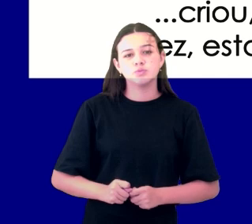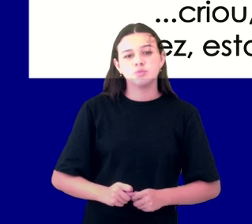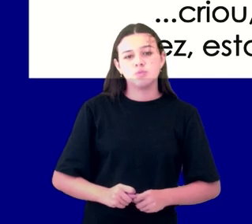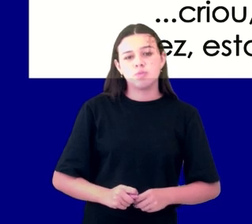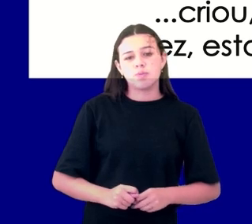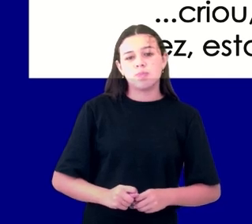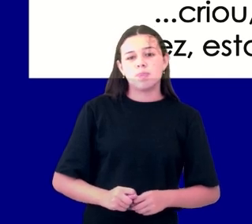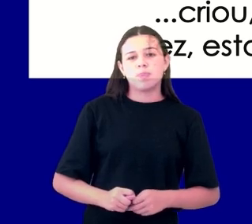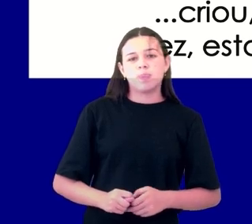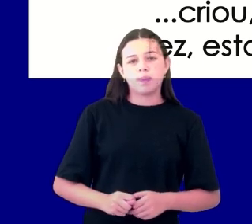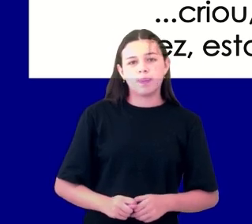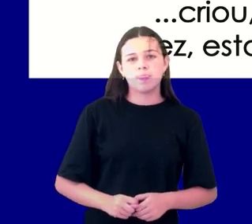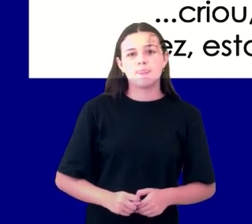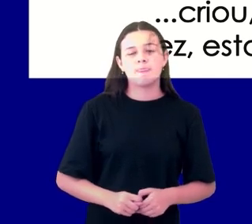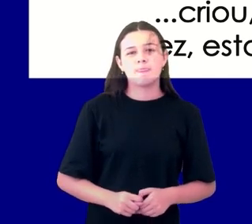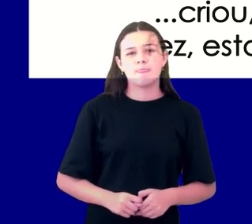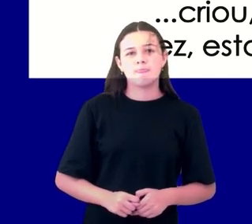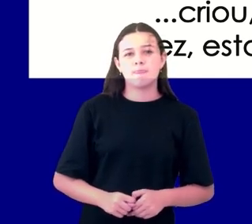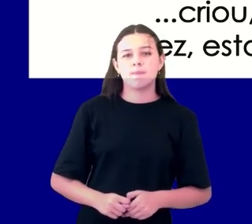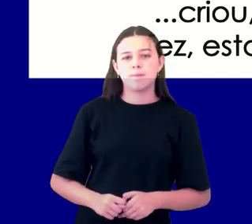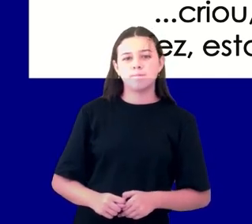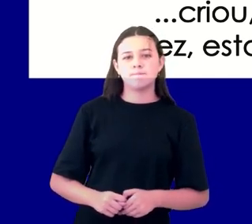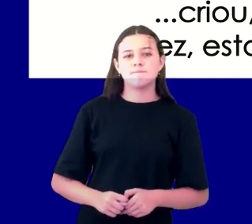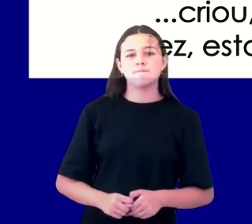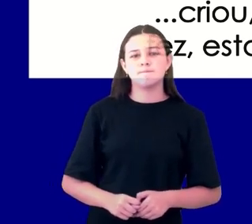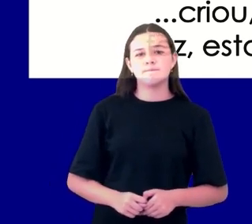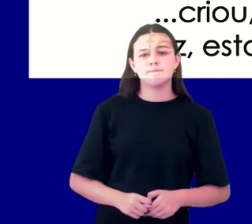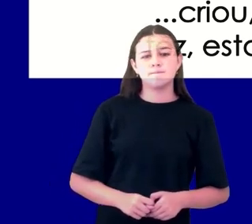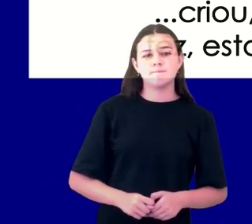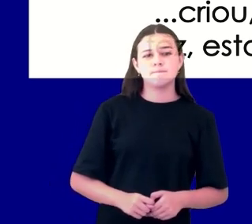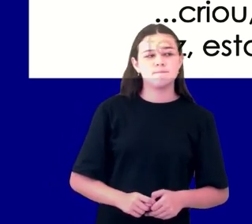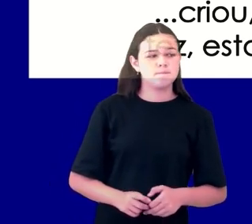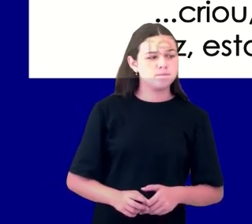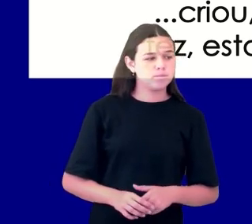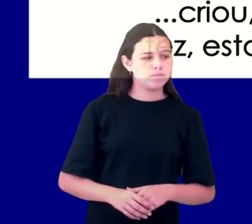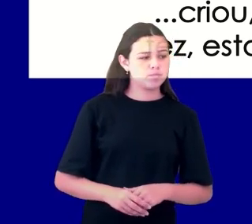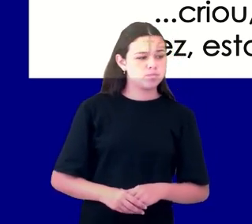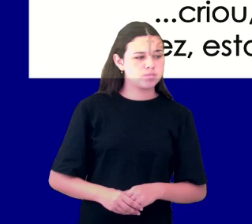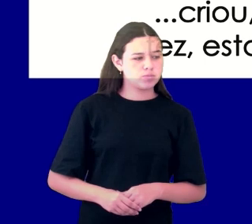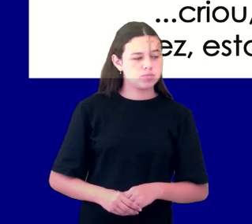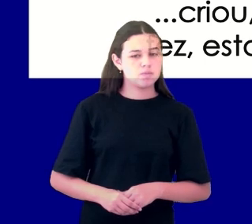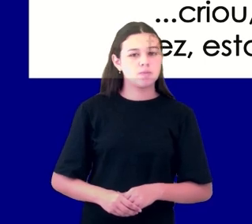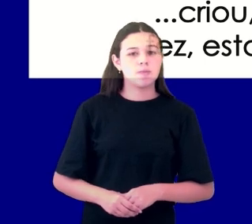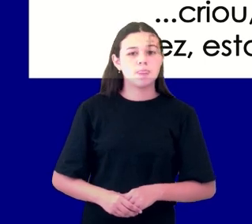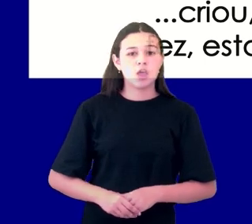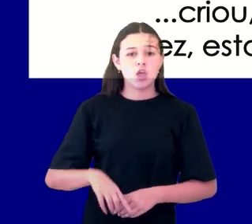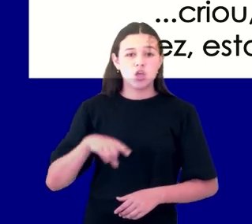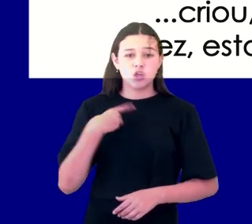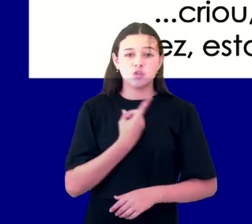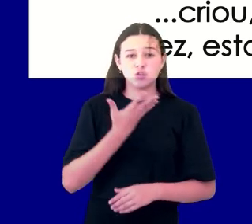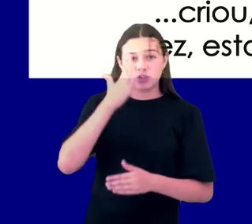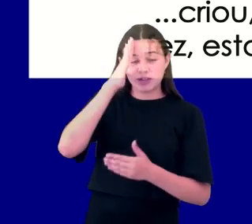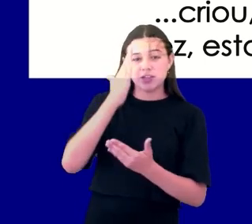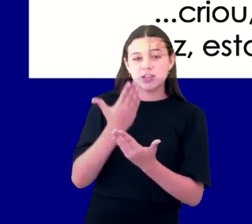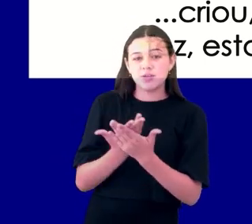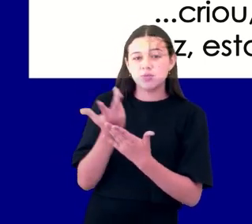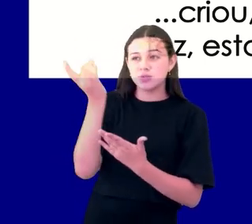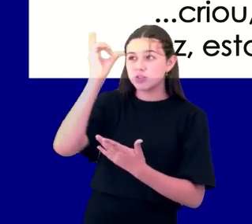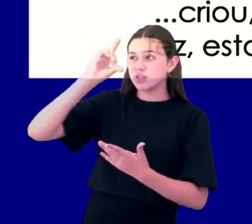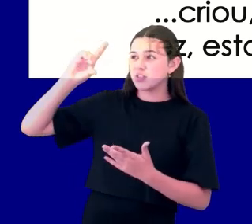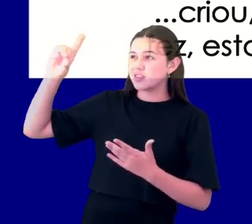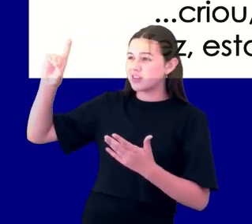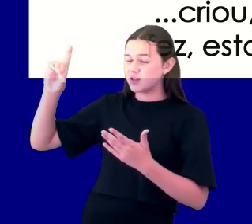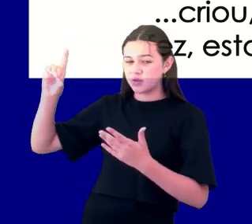criação foram operadas por ele, e somente por ele. E nós cremos inclusive que Deus criou tudo do nada, porque nada existia.